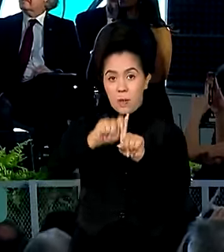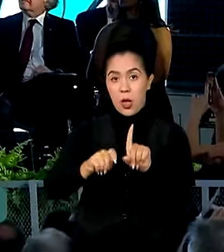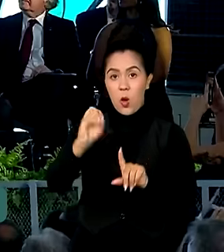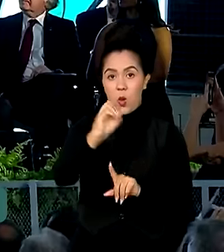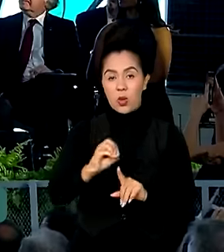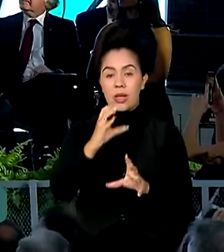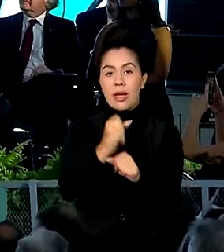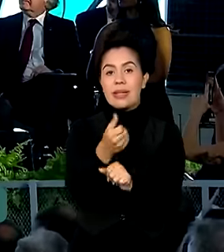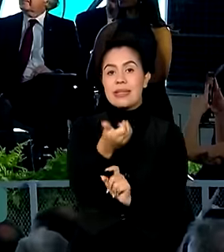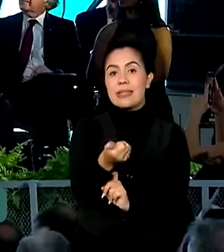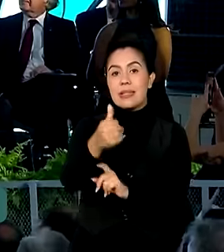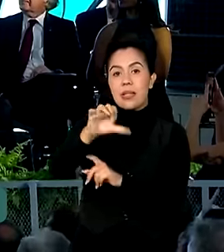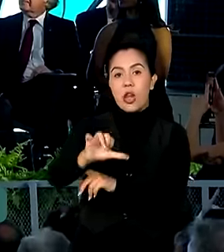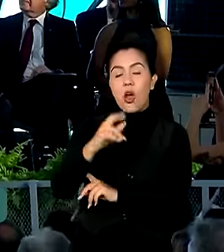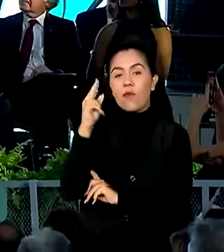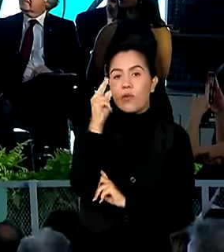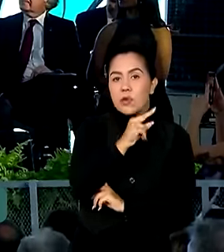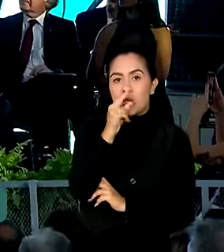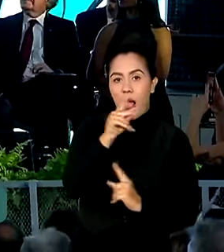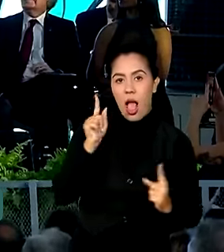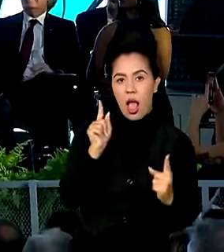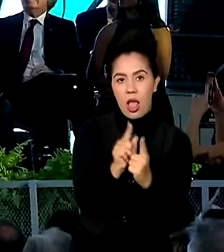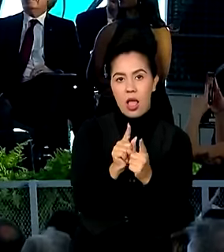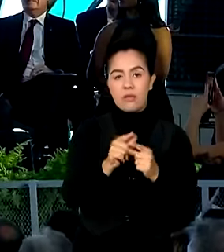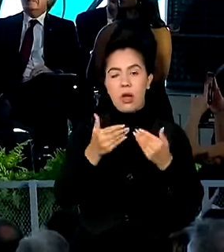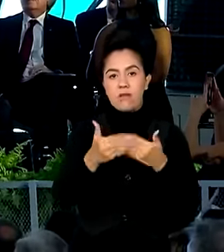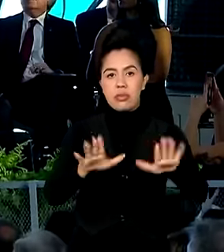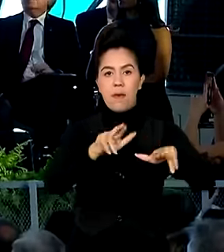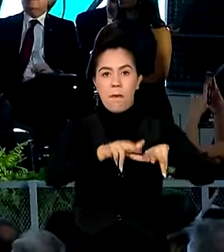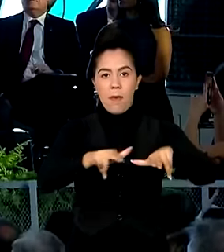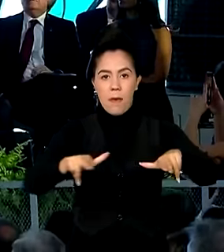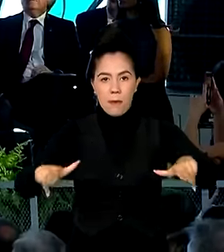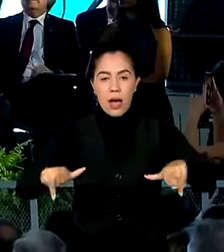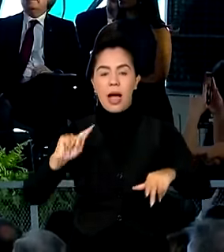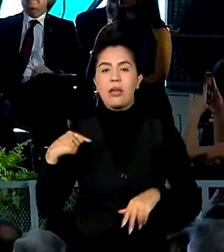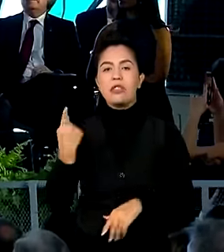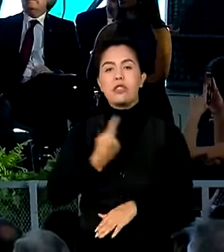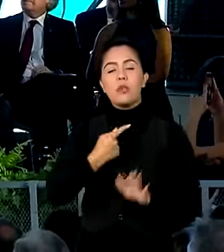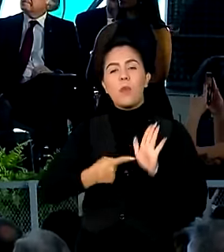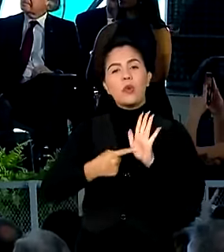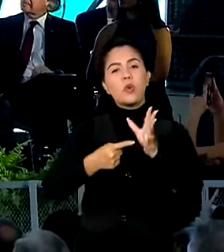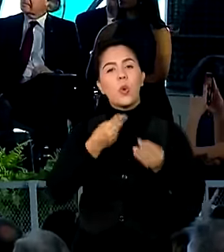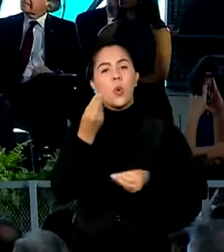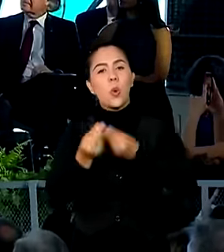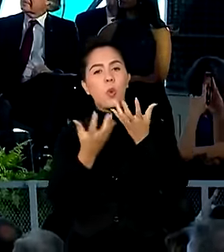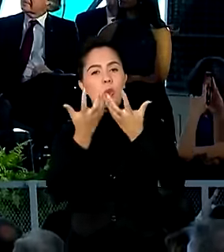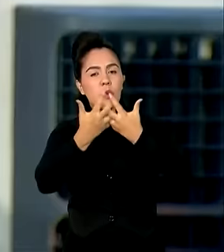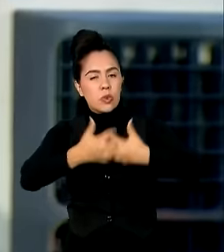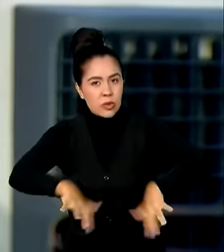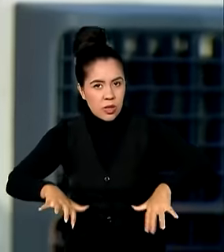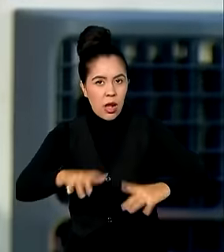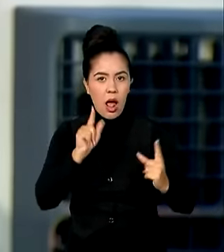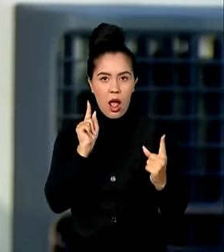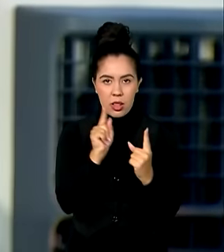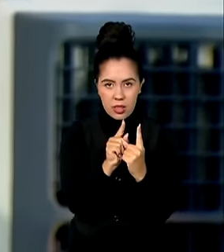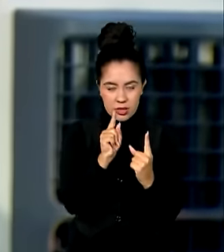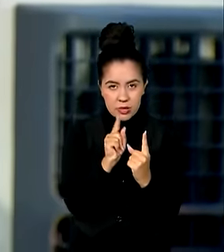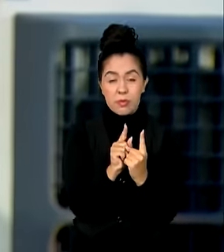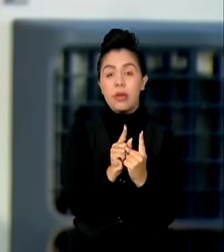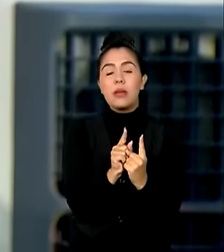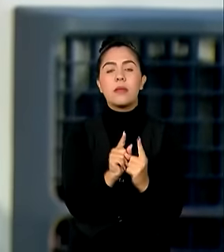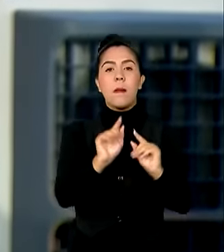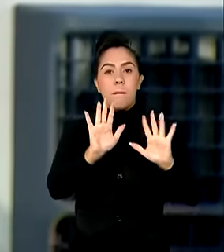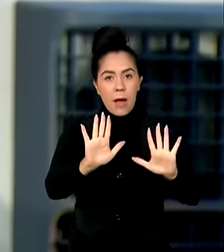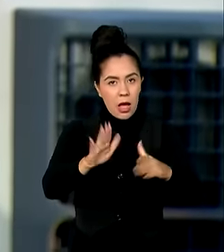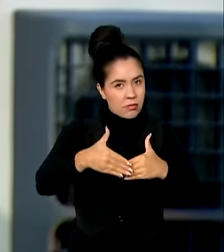leitos de urgência e emergência. Tivemos uma amostra do que será este atendimento. Mas,